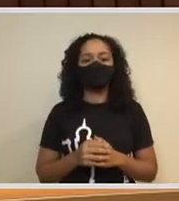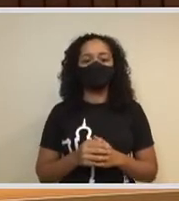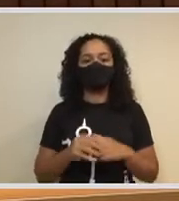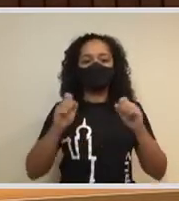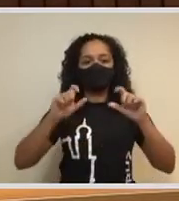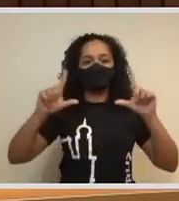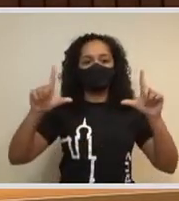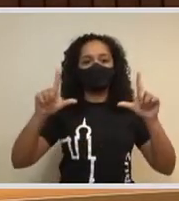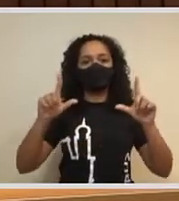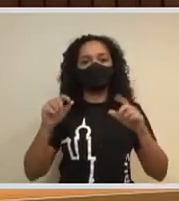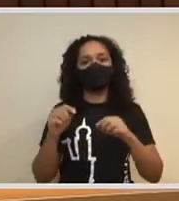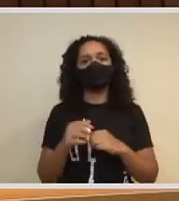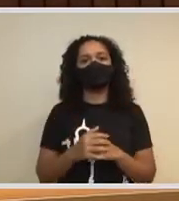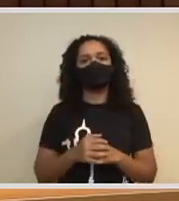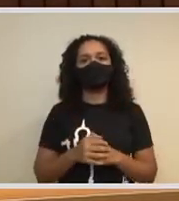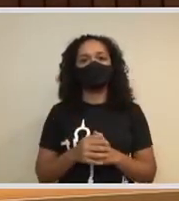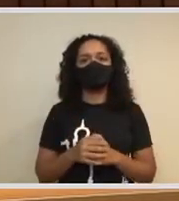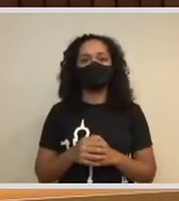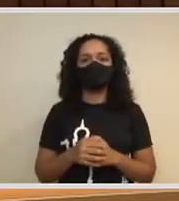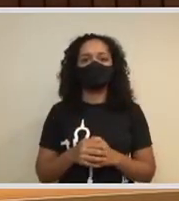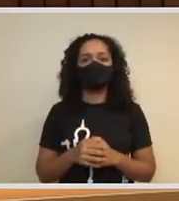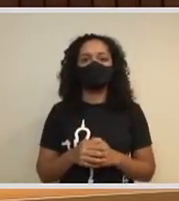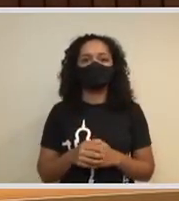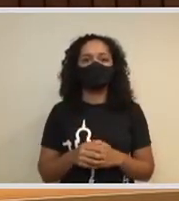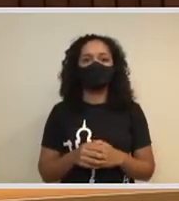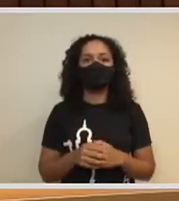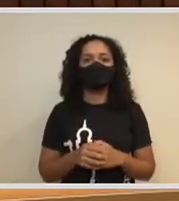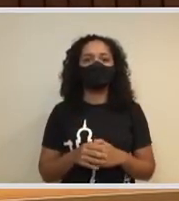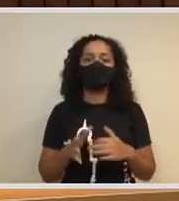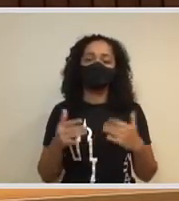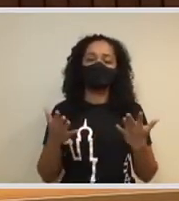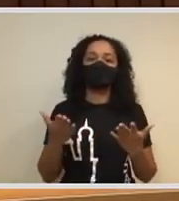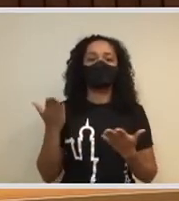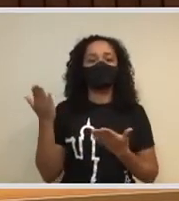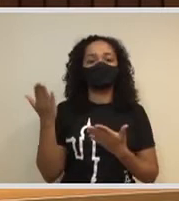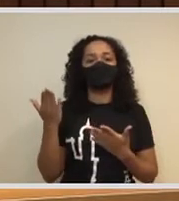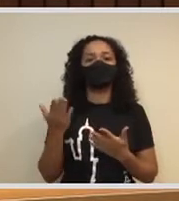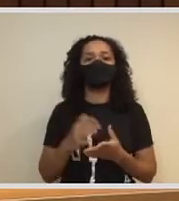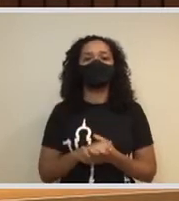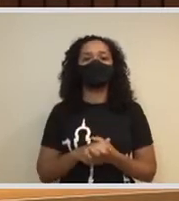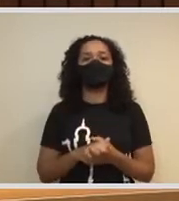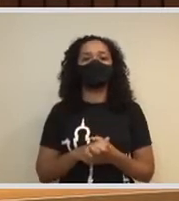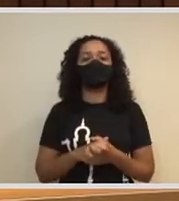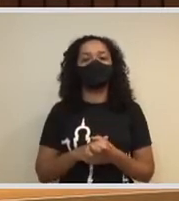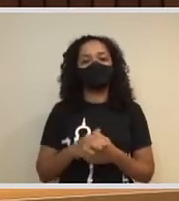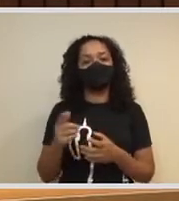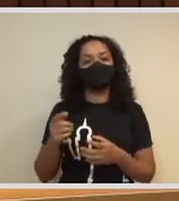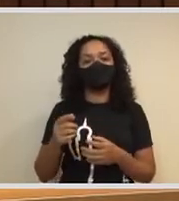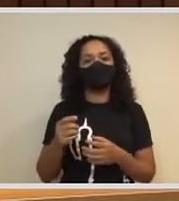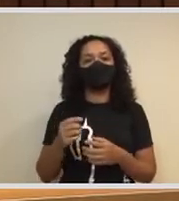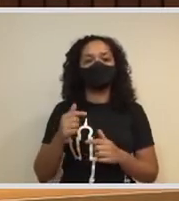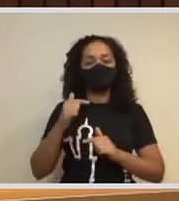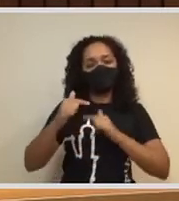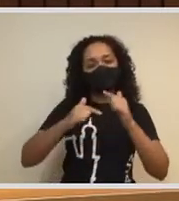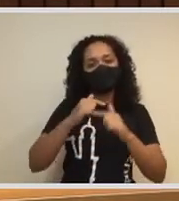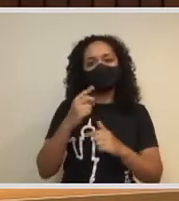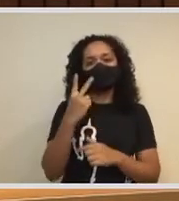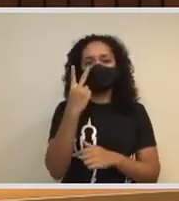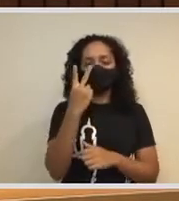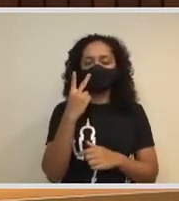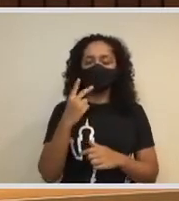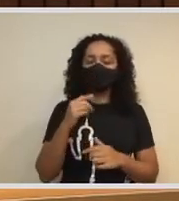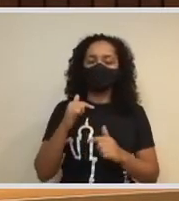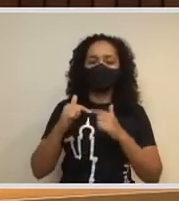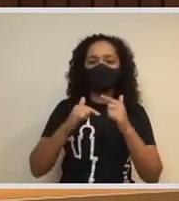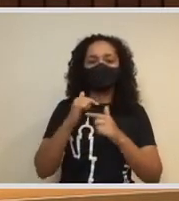É aí, querido. Então, o Valcler que acumulou, na verdade, esses dois trabalhos, e mais do que isso, porque, na